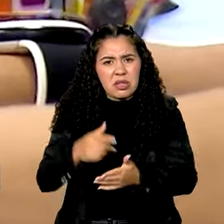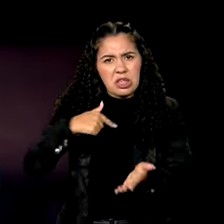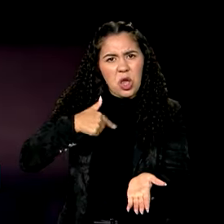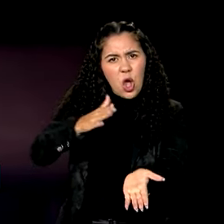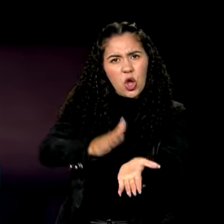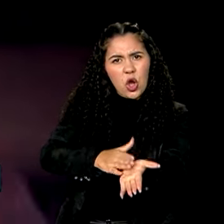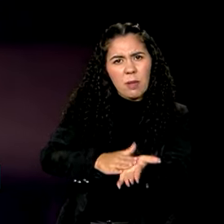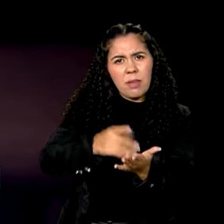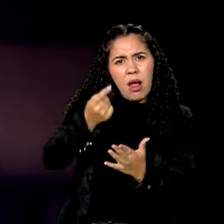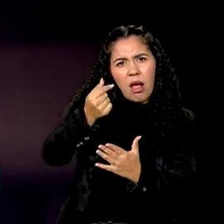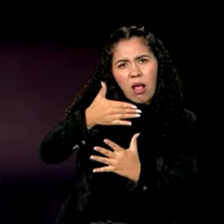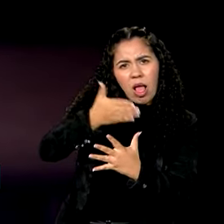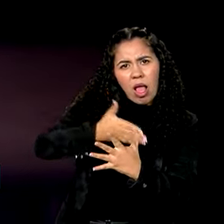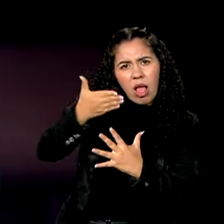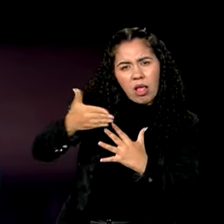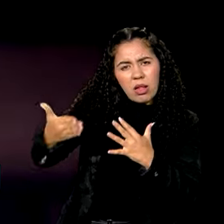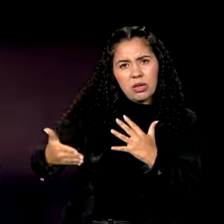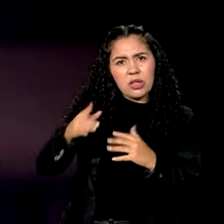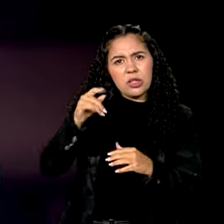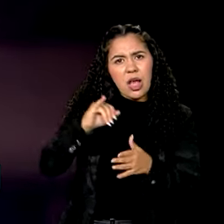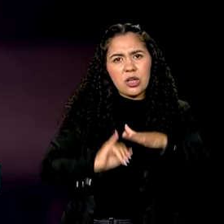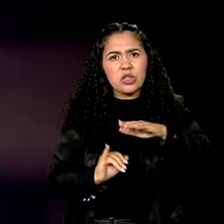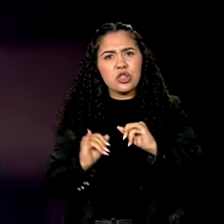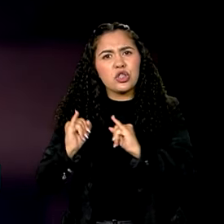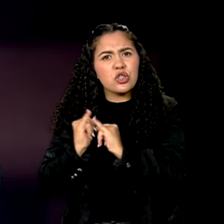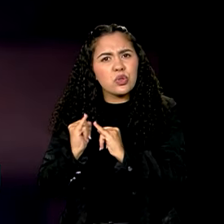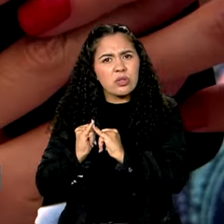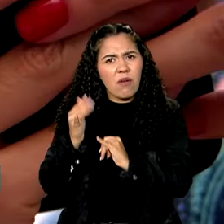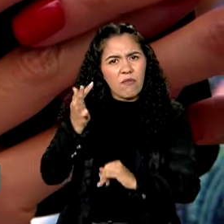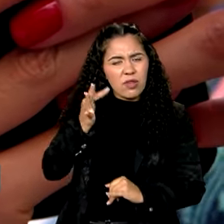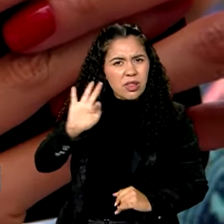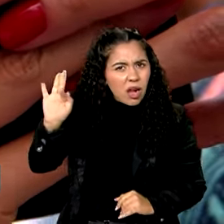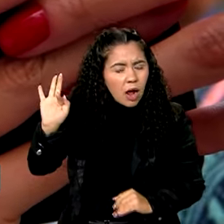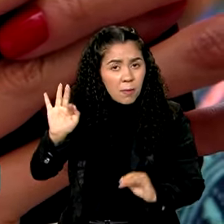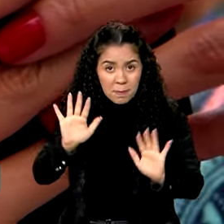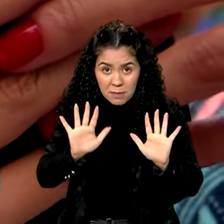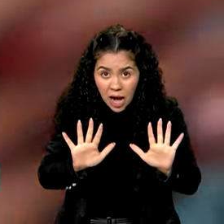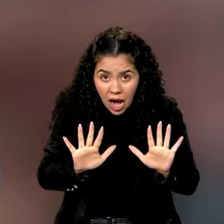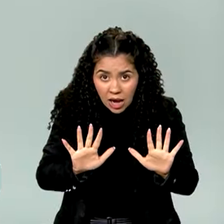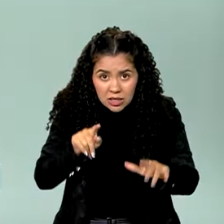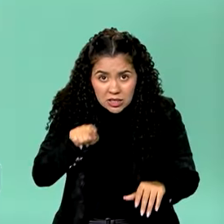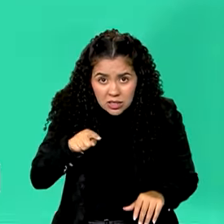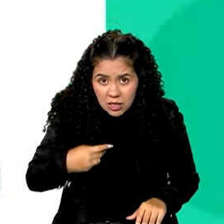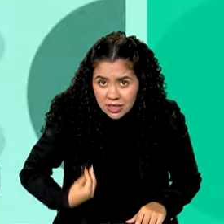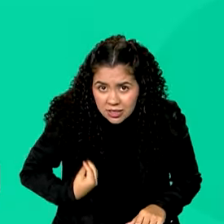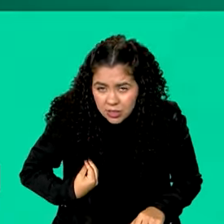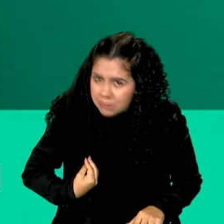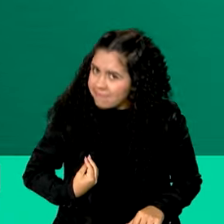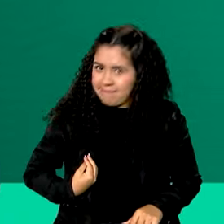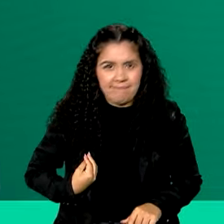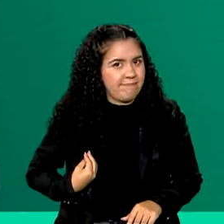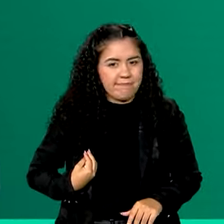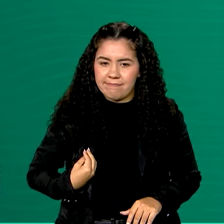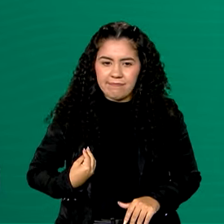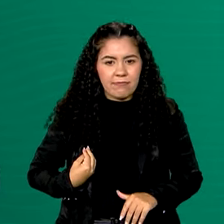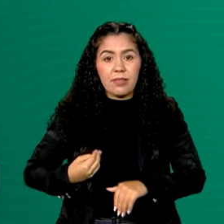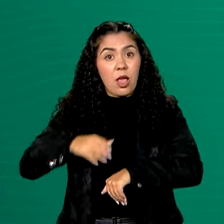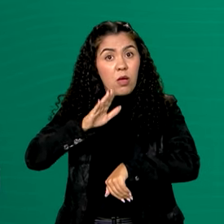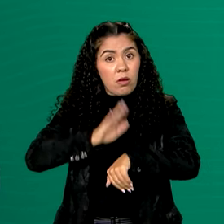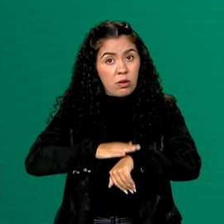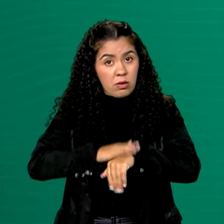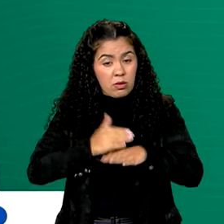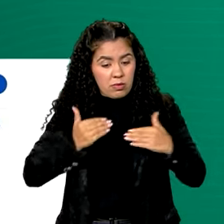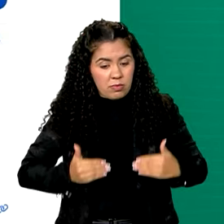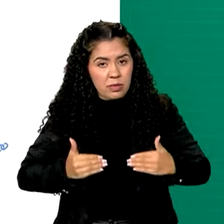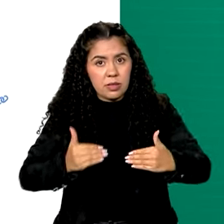mensalidade nas instituições federais. Mas isso não existe. O próprio Ministério da